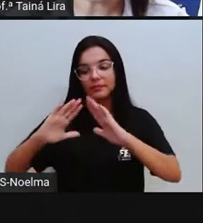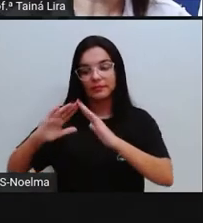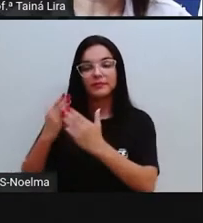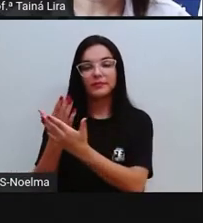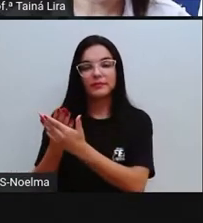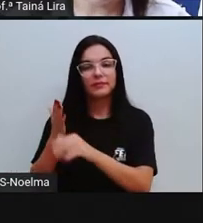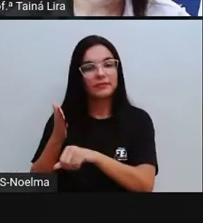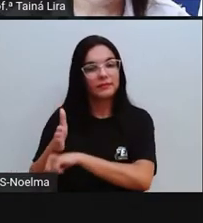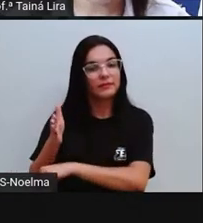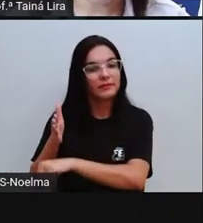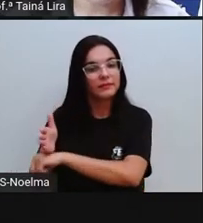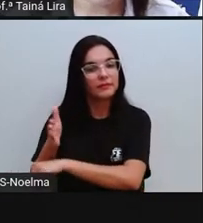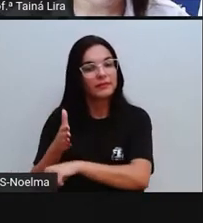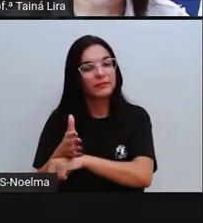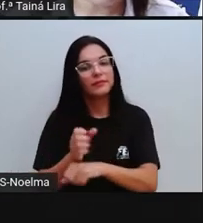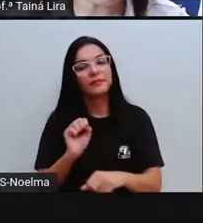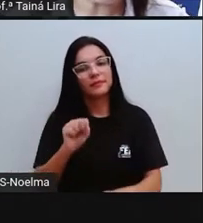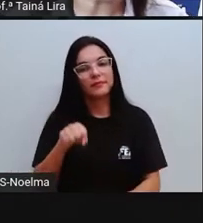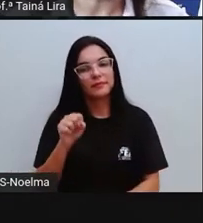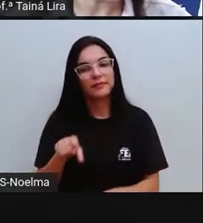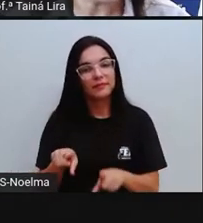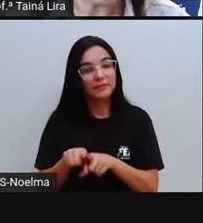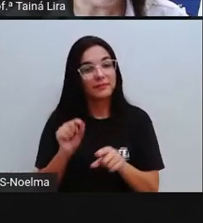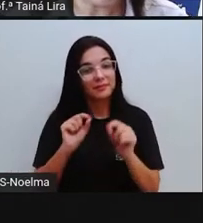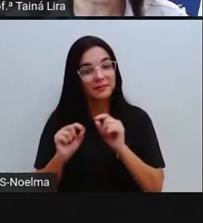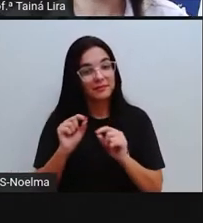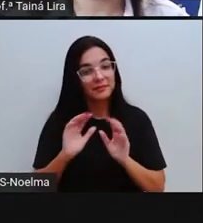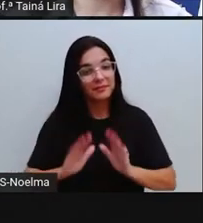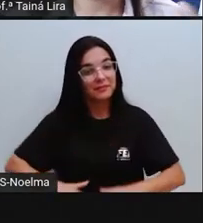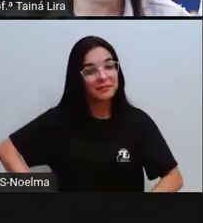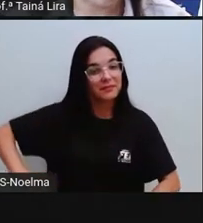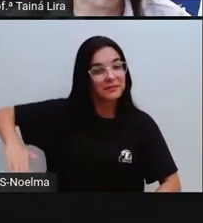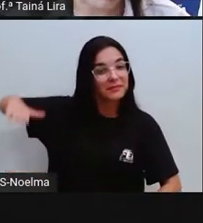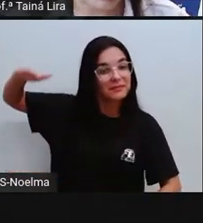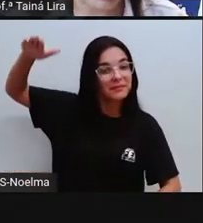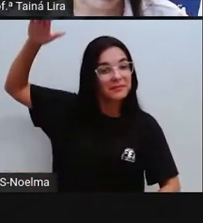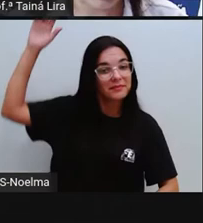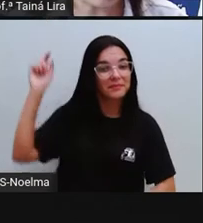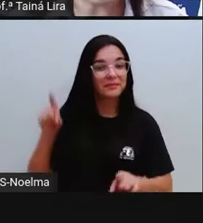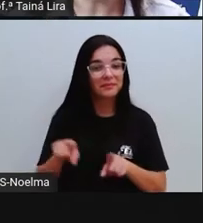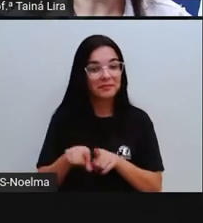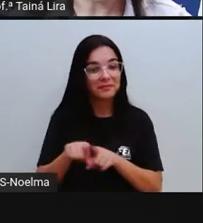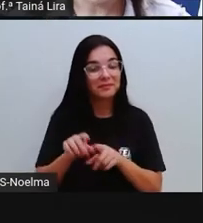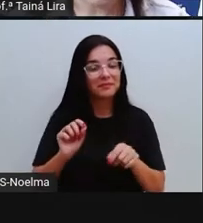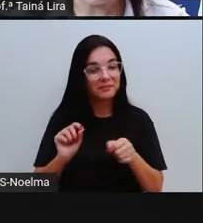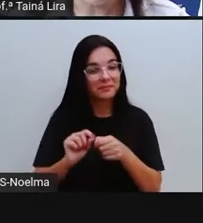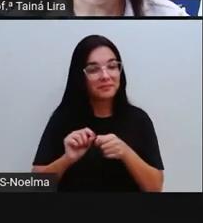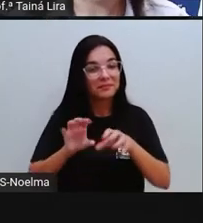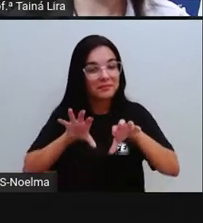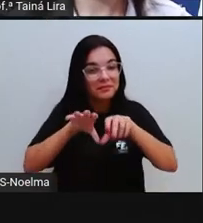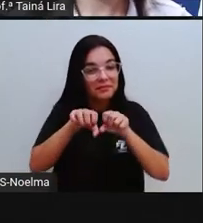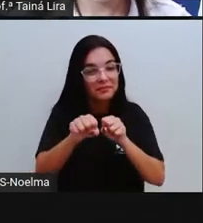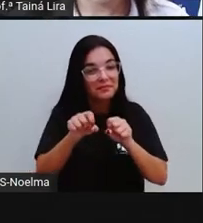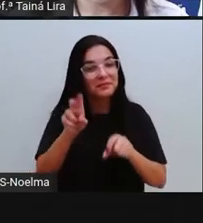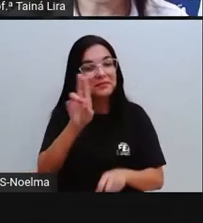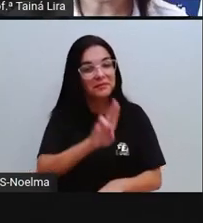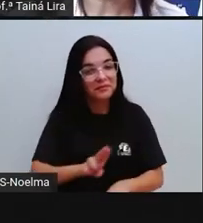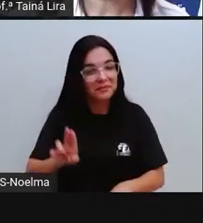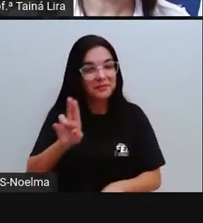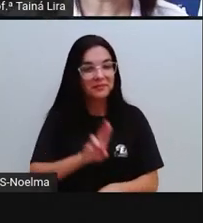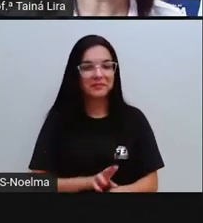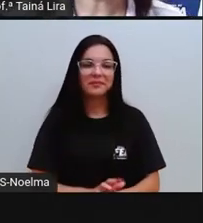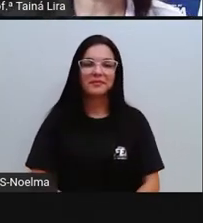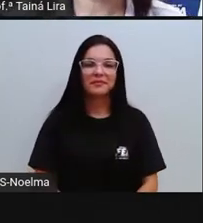que, ó, elas crescem e elas se formam, elas fazem faculdade e elas se formam, certo?